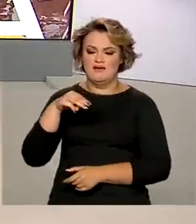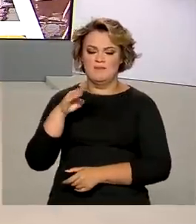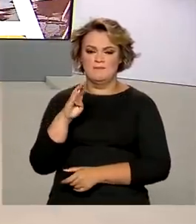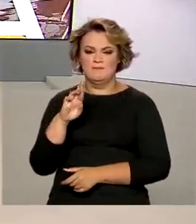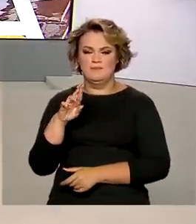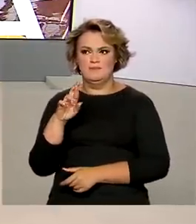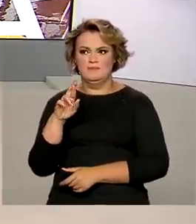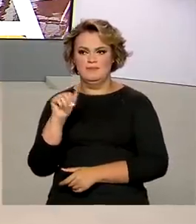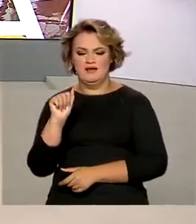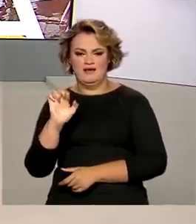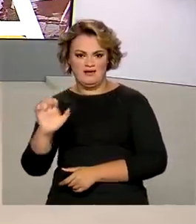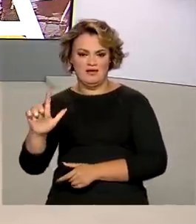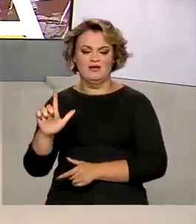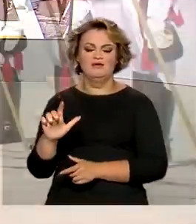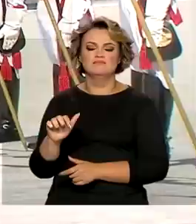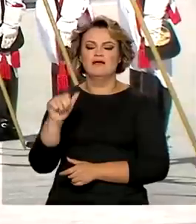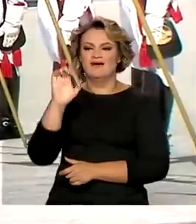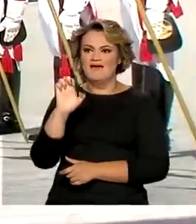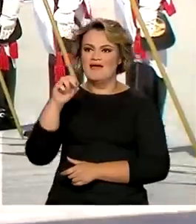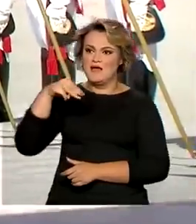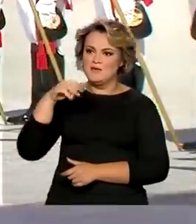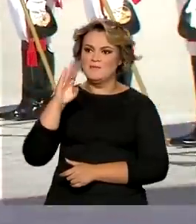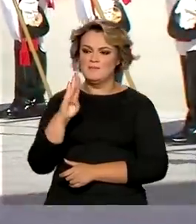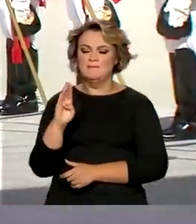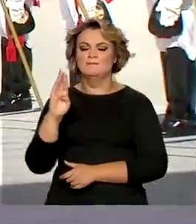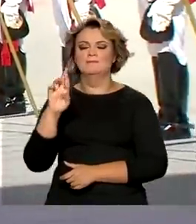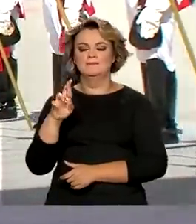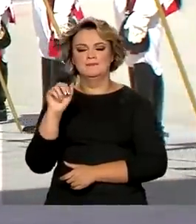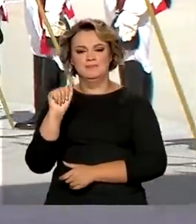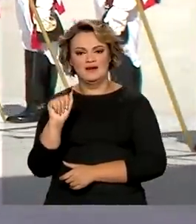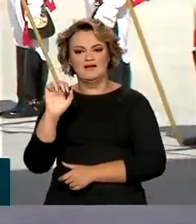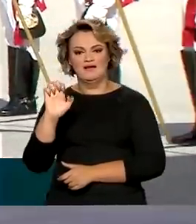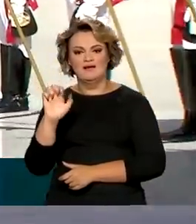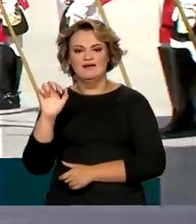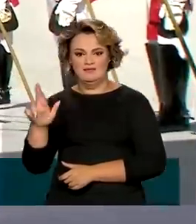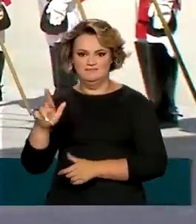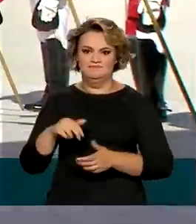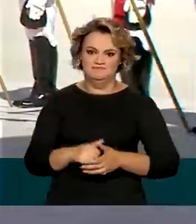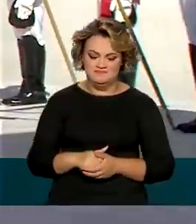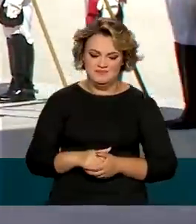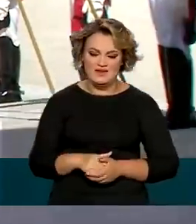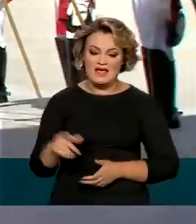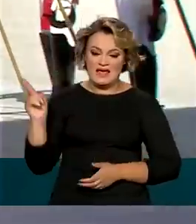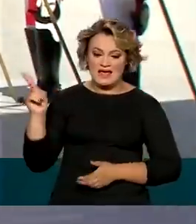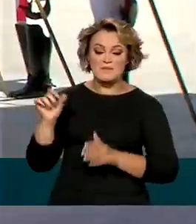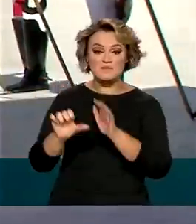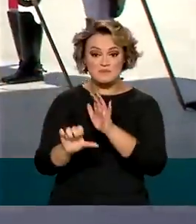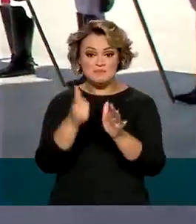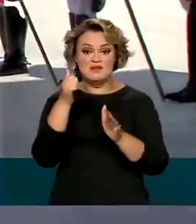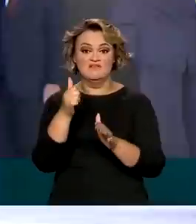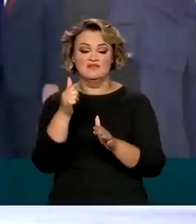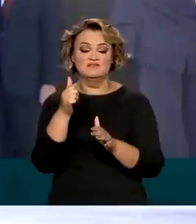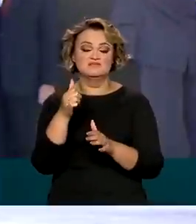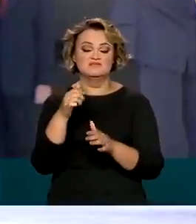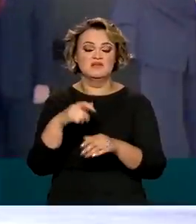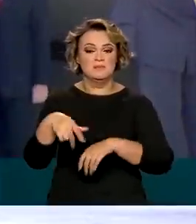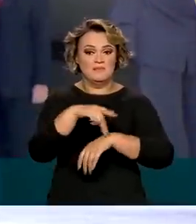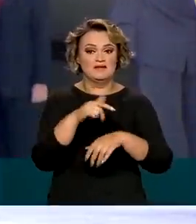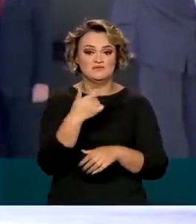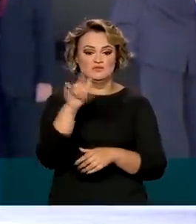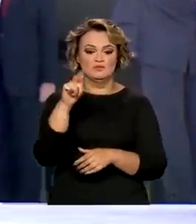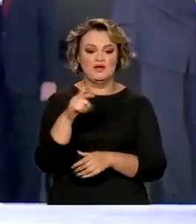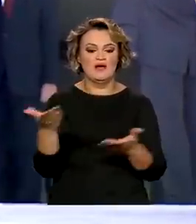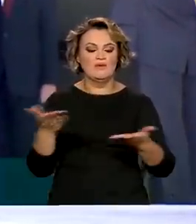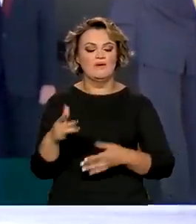país do leste europeu. Essa é a primeira viagem de Katalin Novak ao país fora da Europa desde que